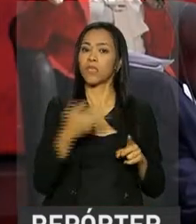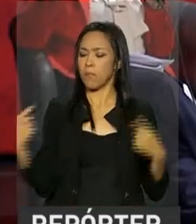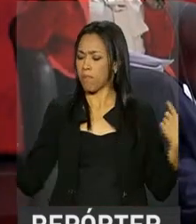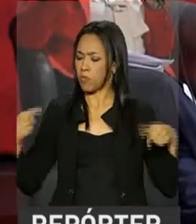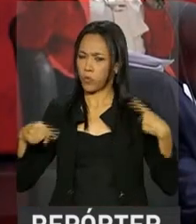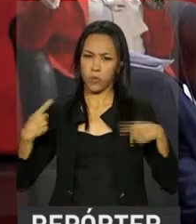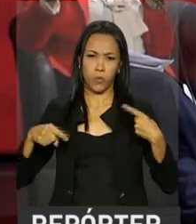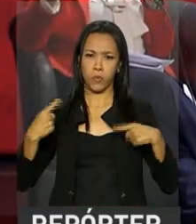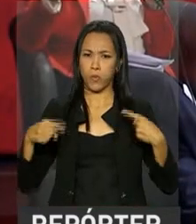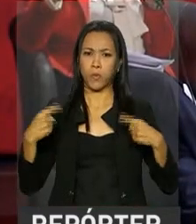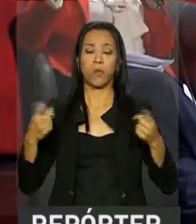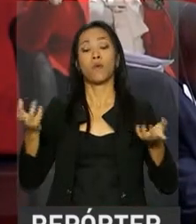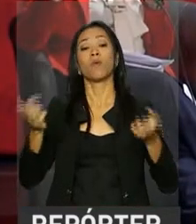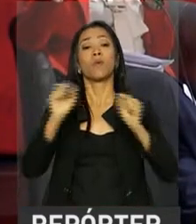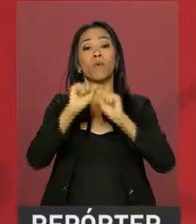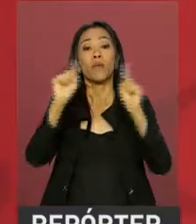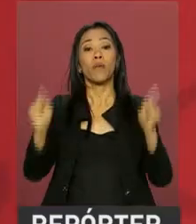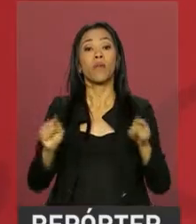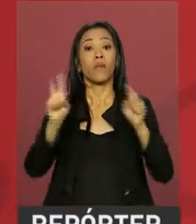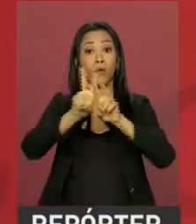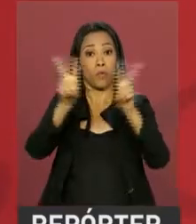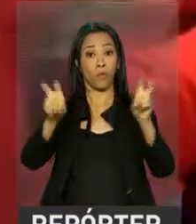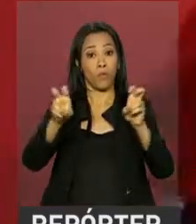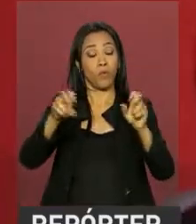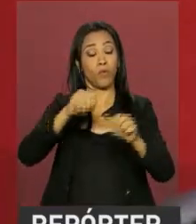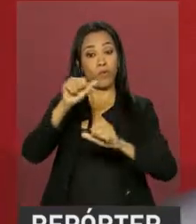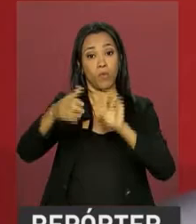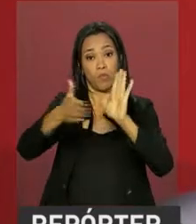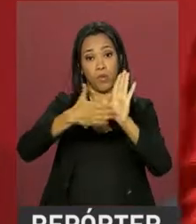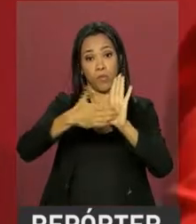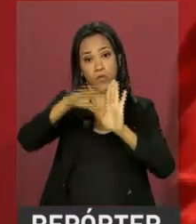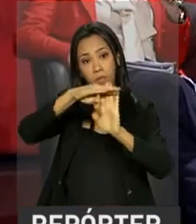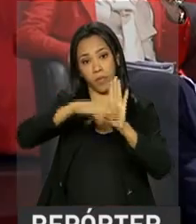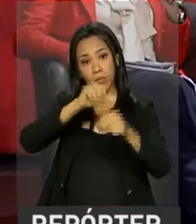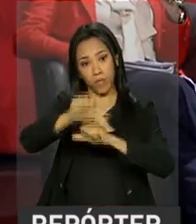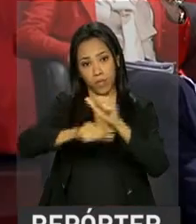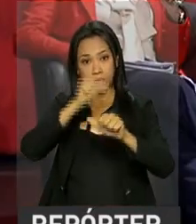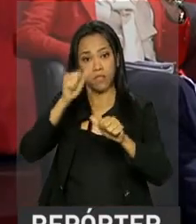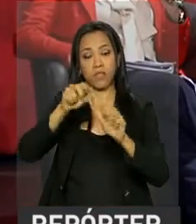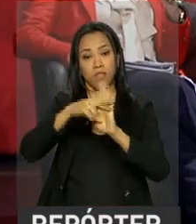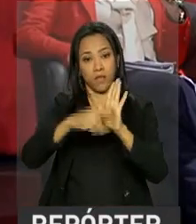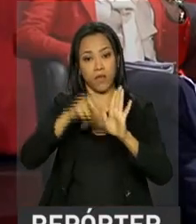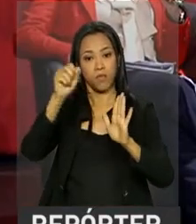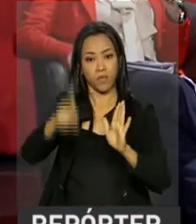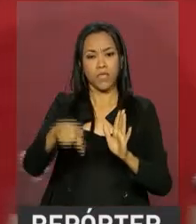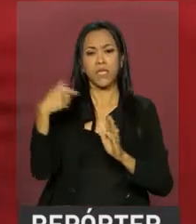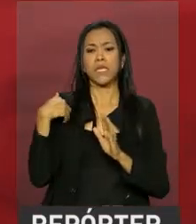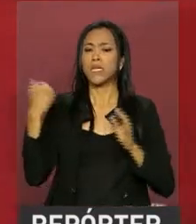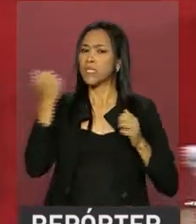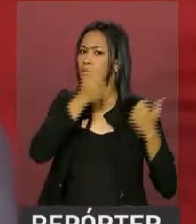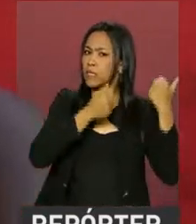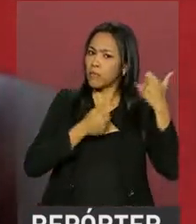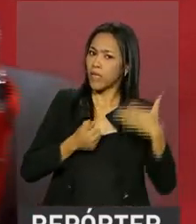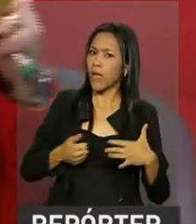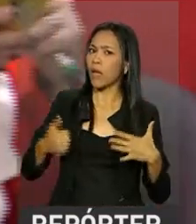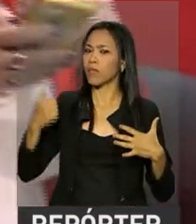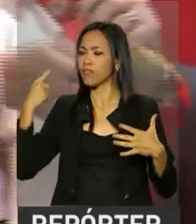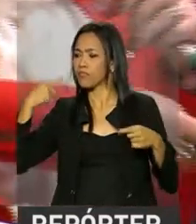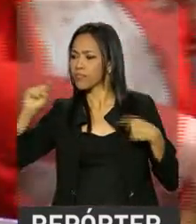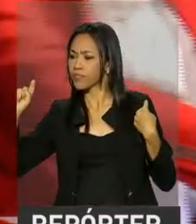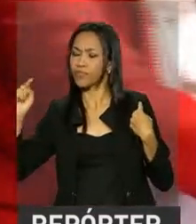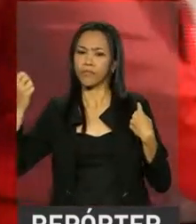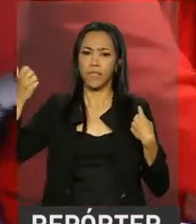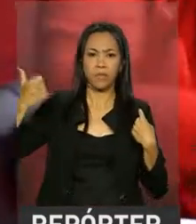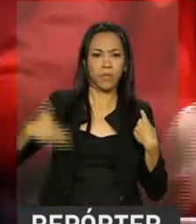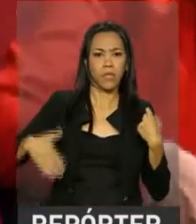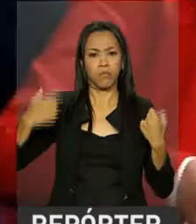debateram o projeto de reforma da Previdência. Marcelo Caetano e Adriana Ibramante também analisaram, explicaram e discordaram de